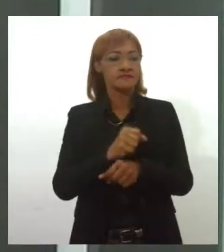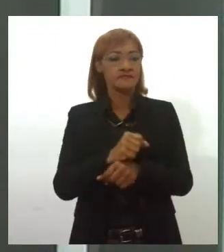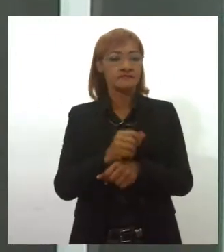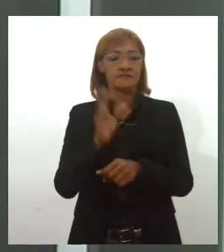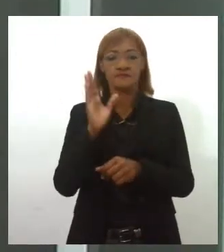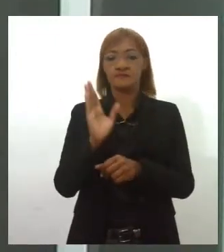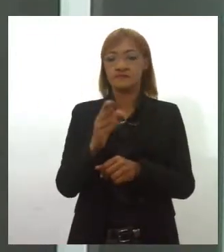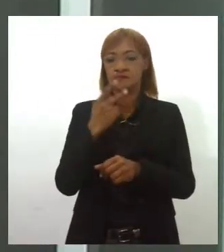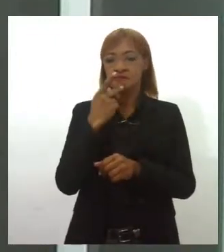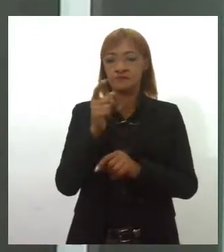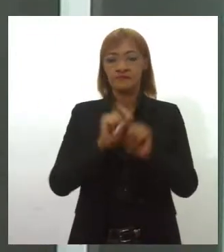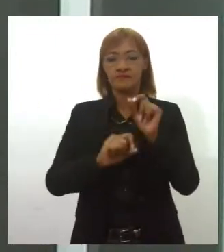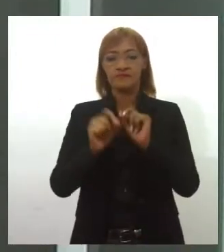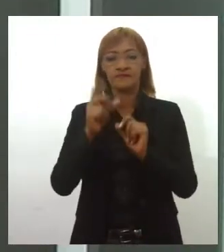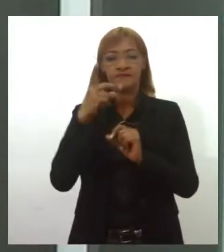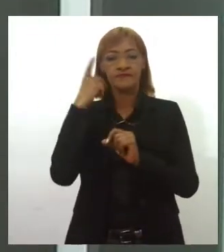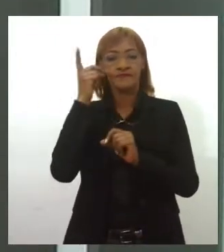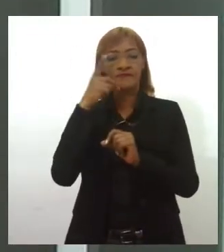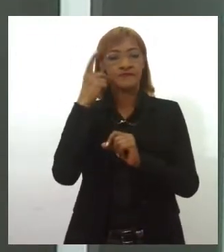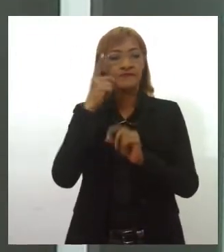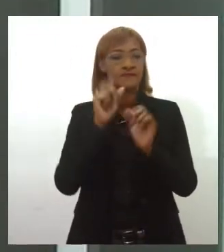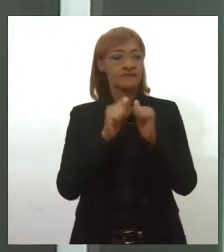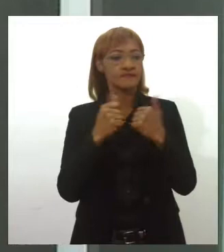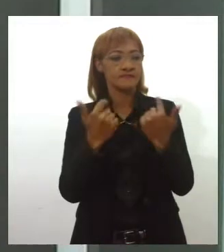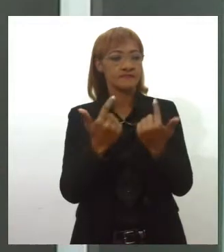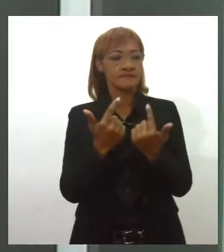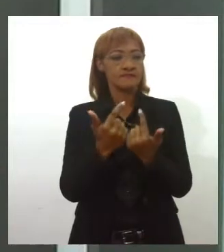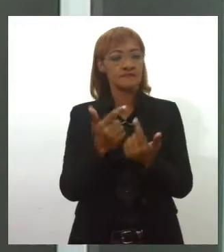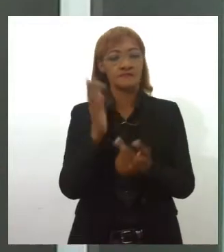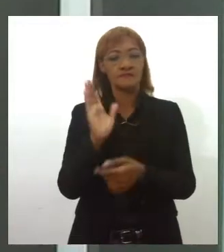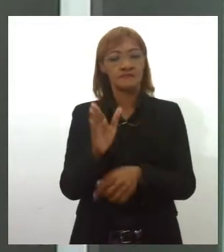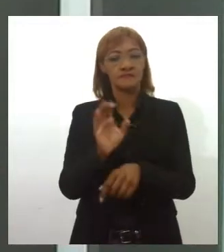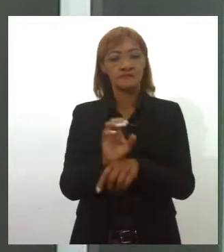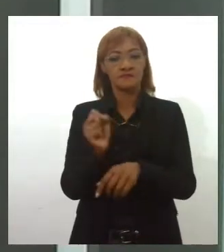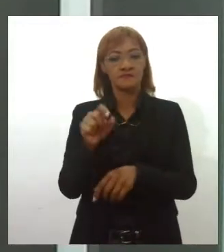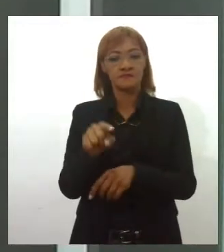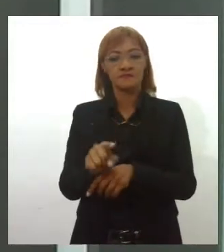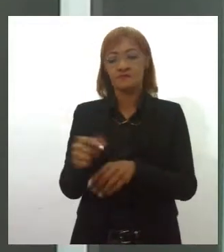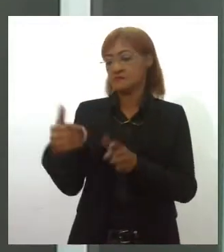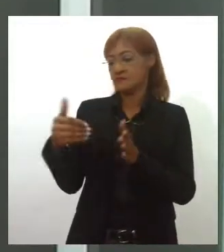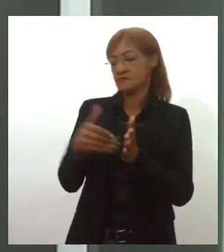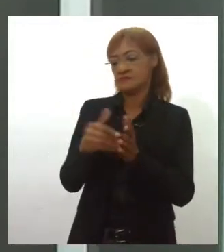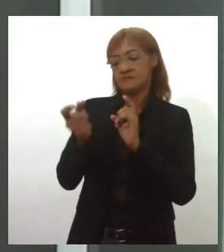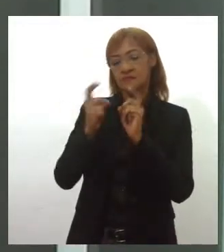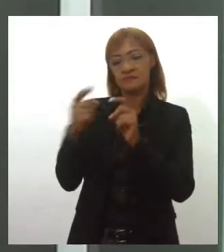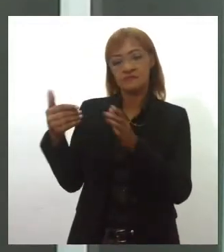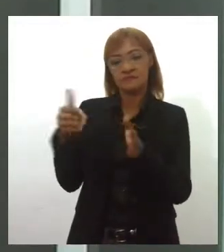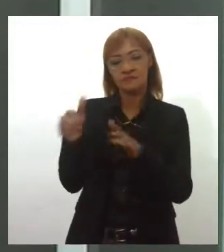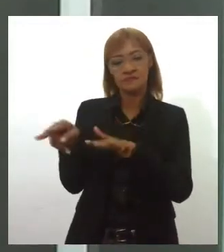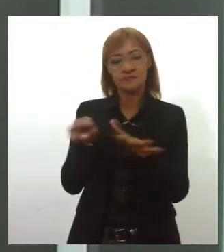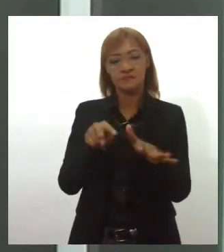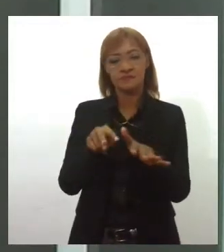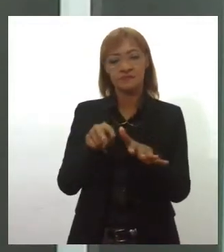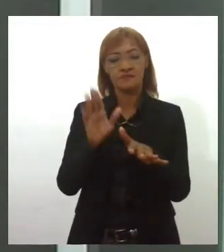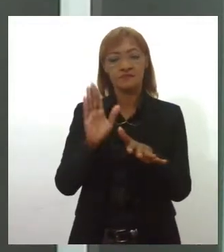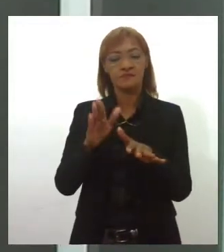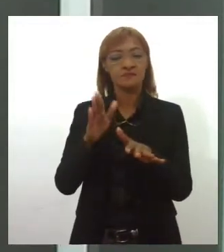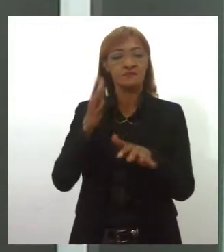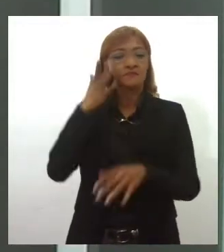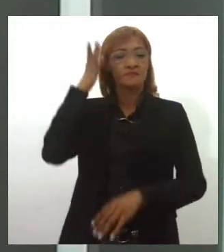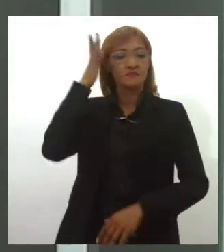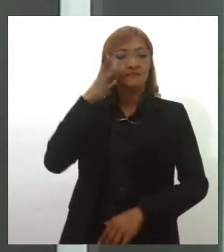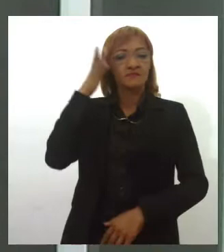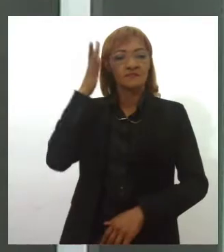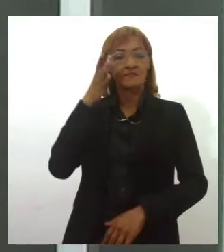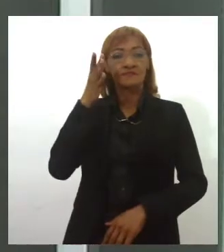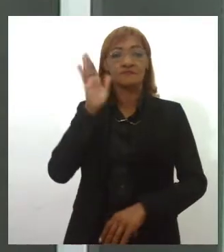pronunciamentos dos deputados na Assembleia Legislativa de Sergipe na última sessão plenária da semana. A palestra é realizada na Lese